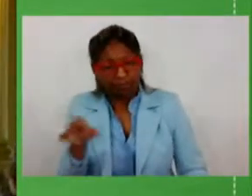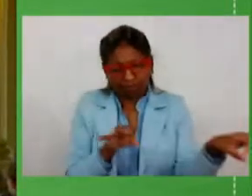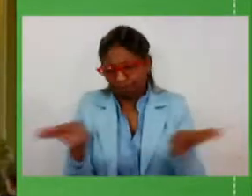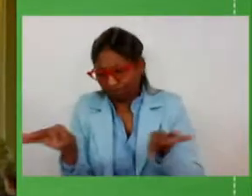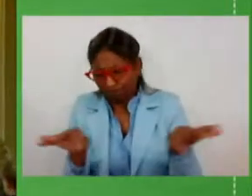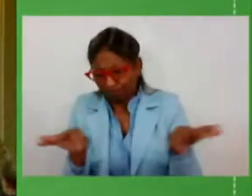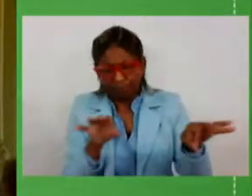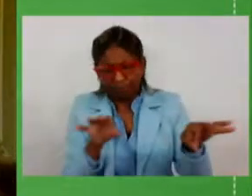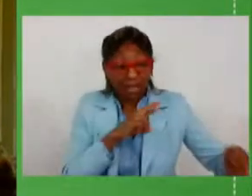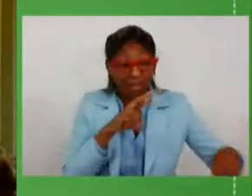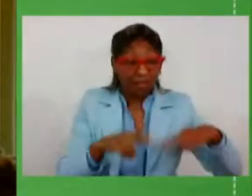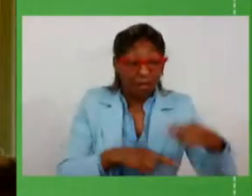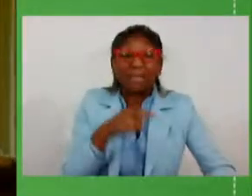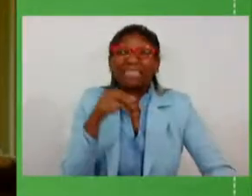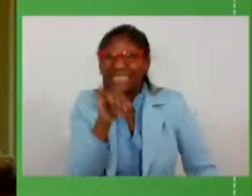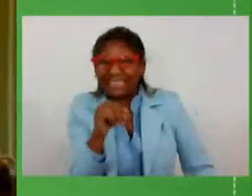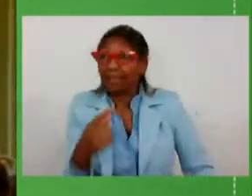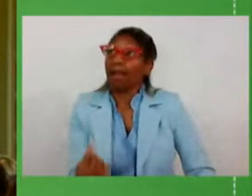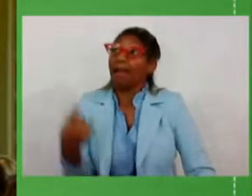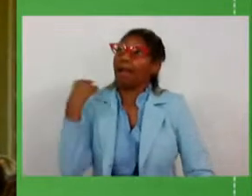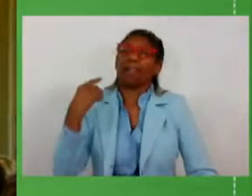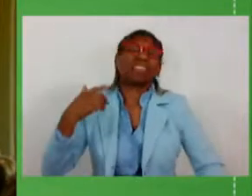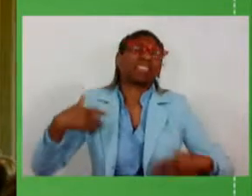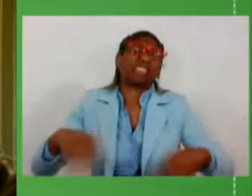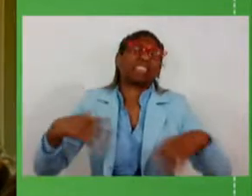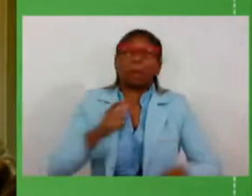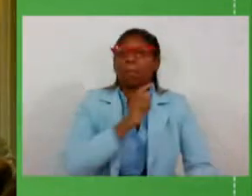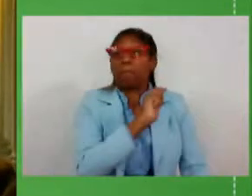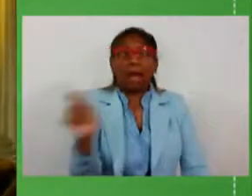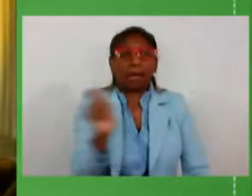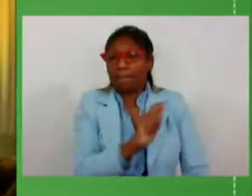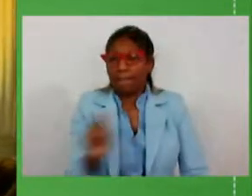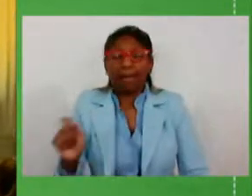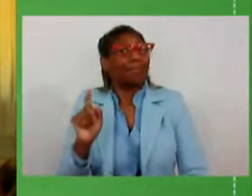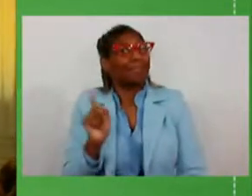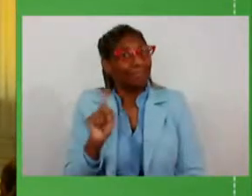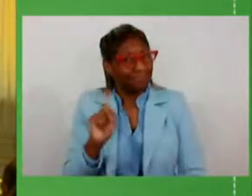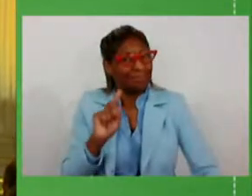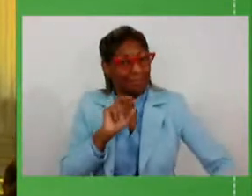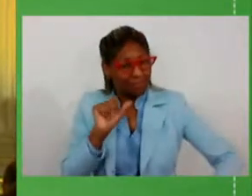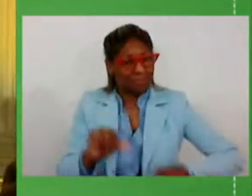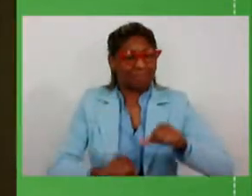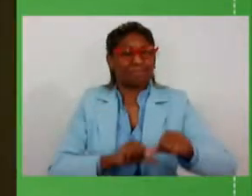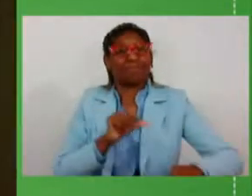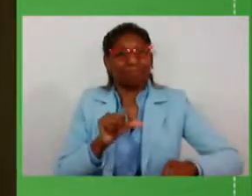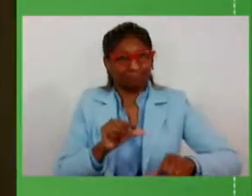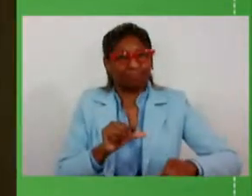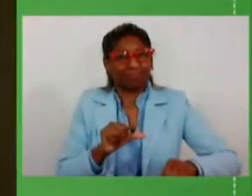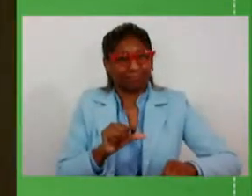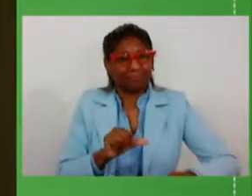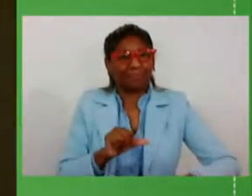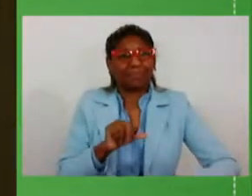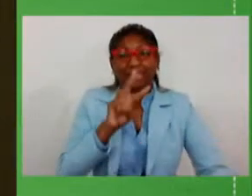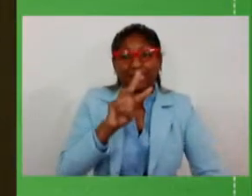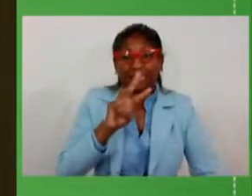sendo demandados para simplesmente pagar salários. Cerca de 3 bilhões de reais de